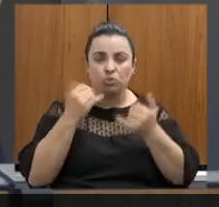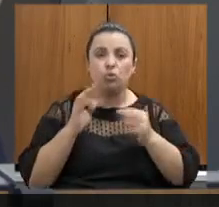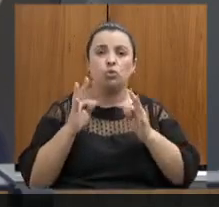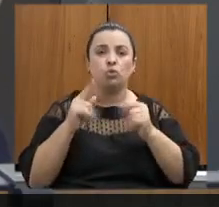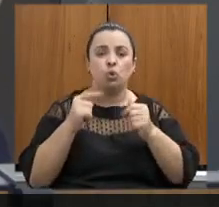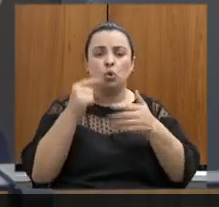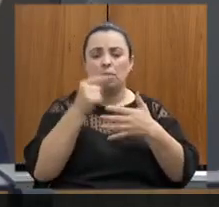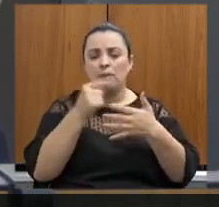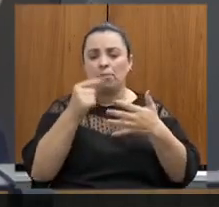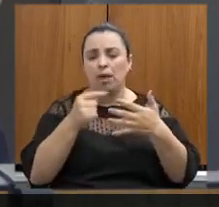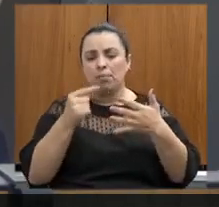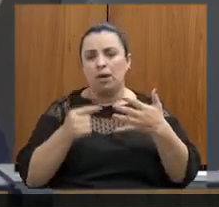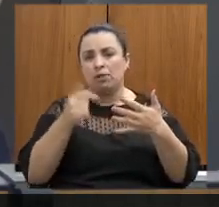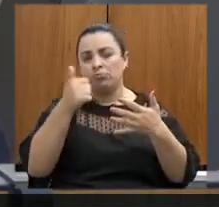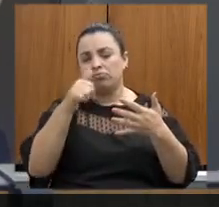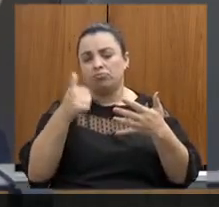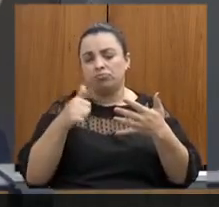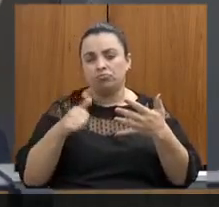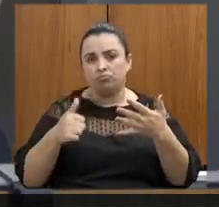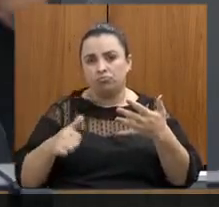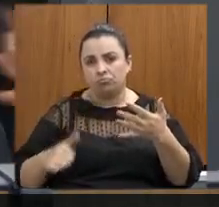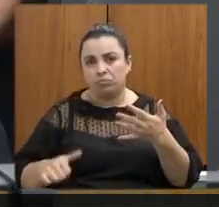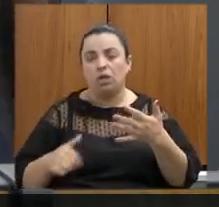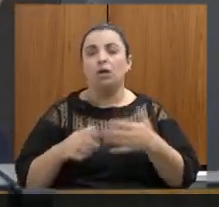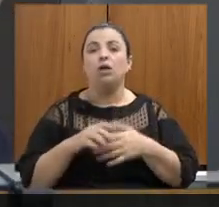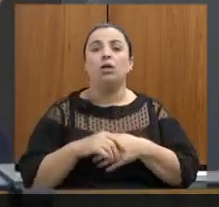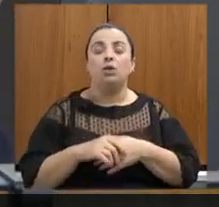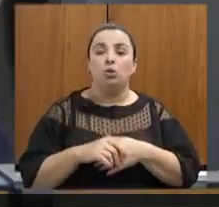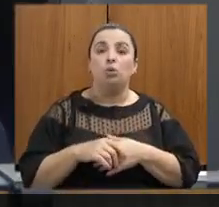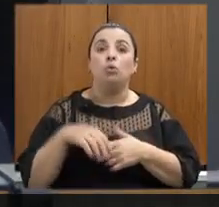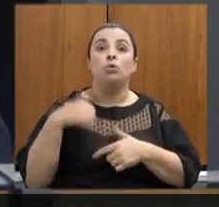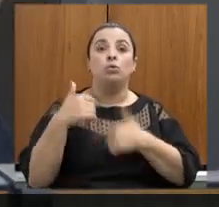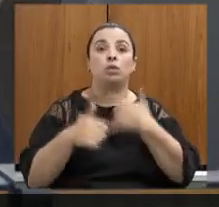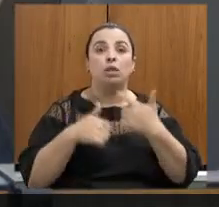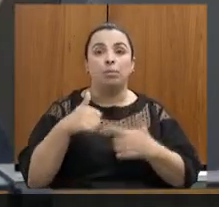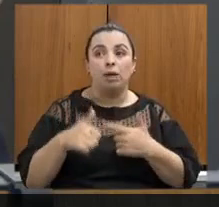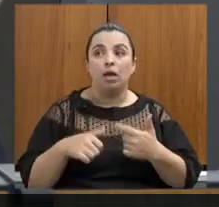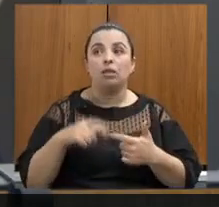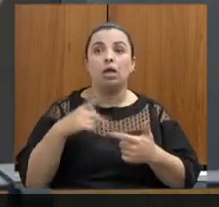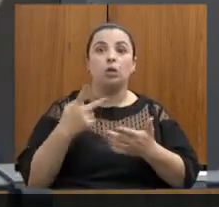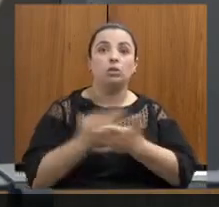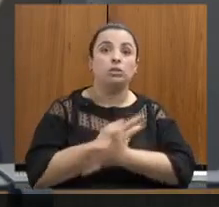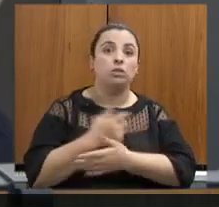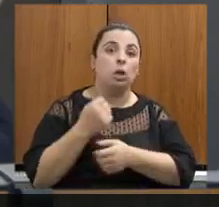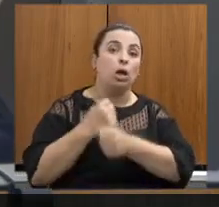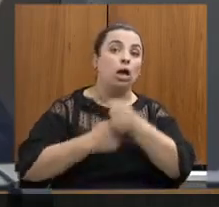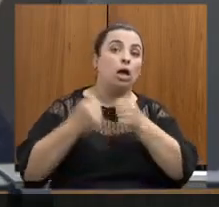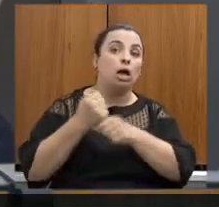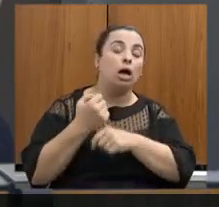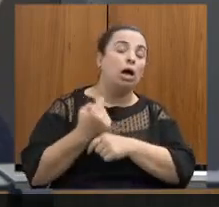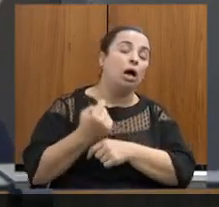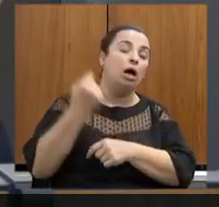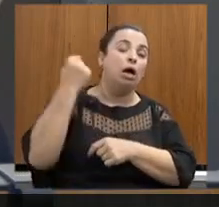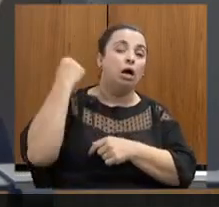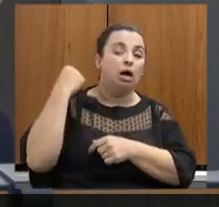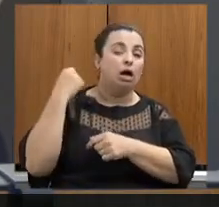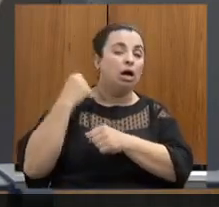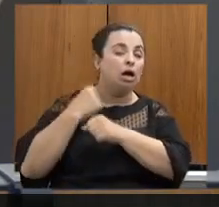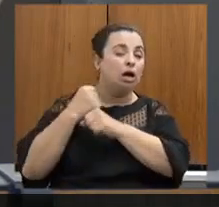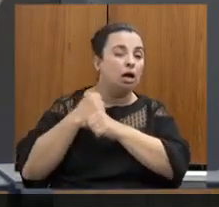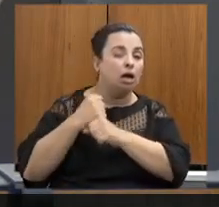é um trabalho que veio de vários anos como falado aqui prioridade